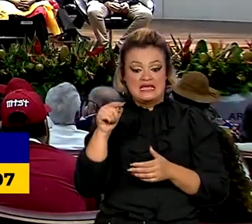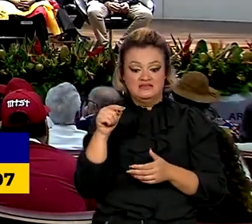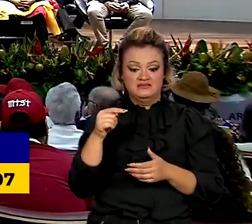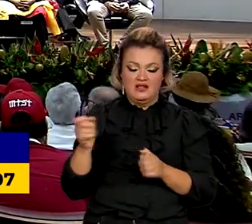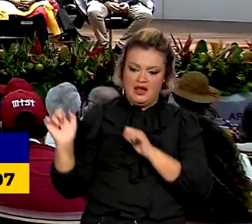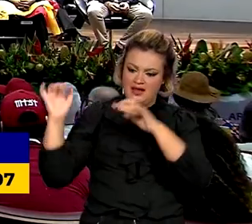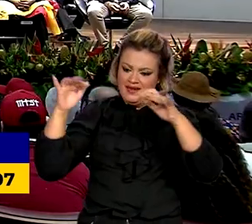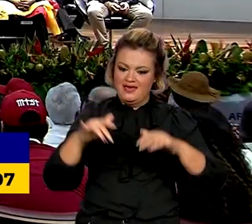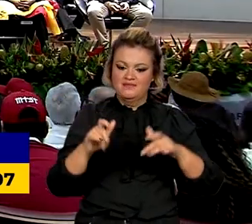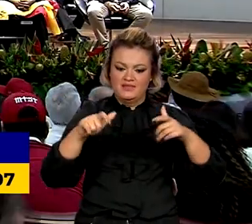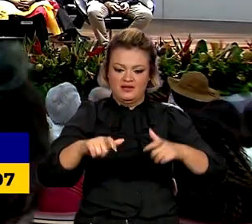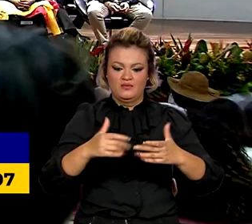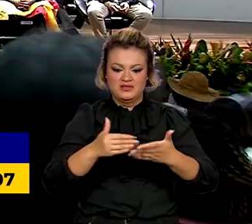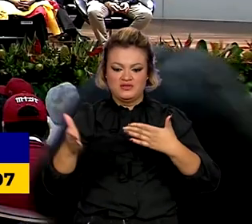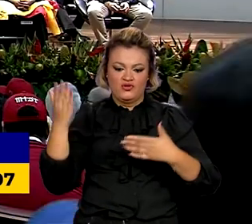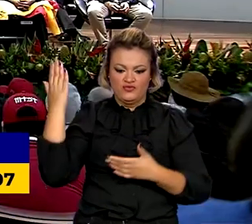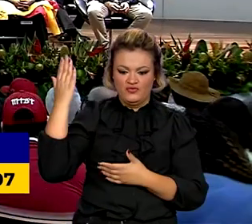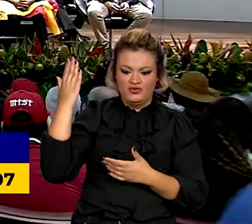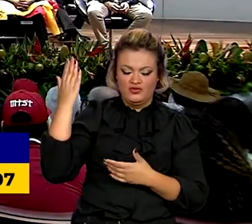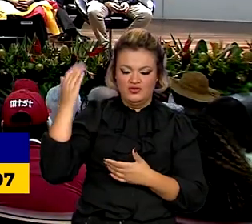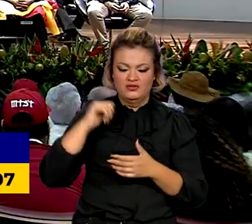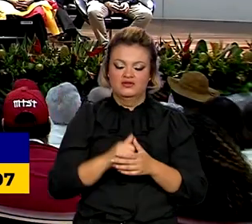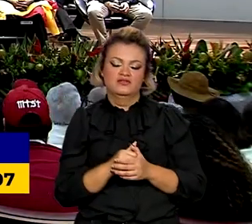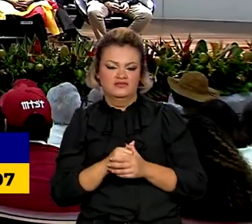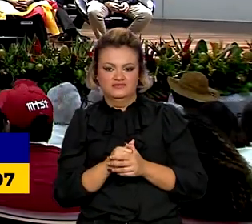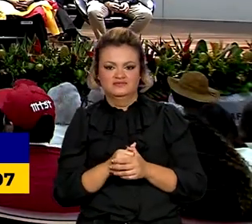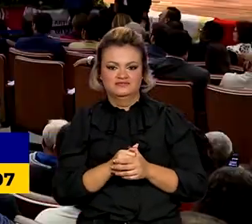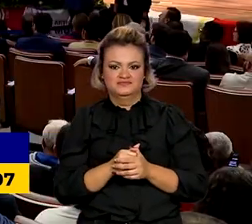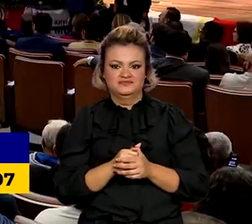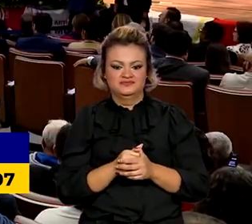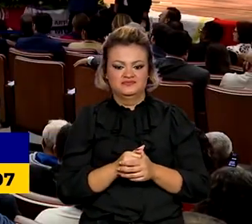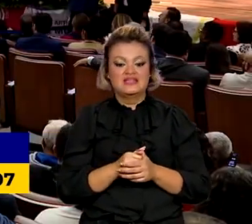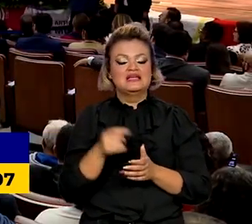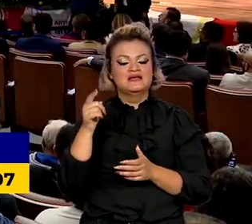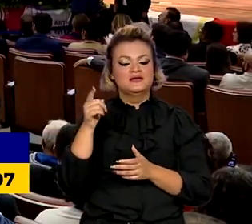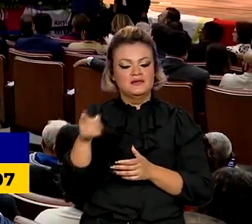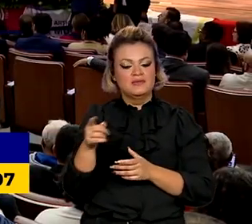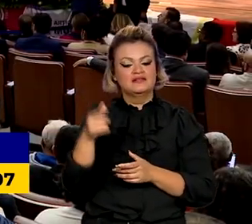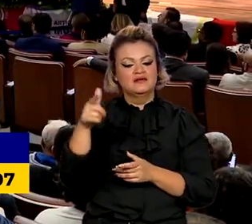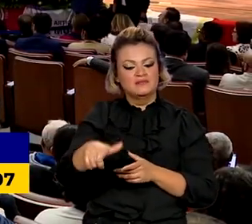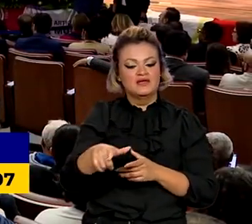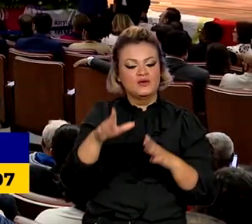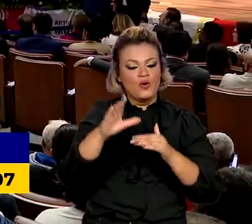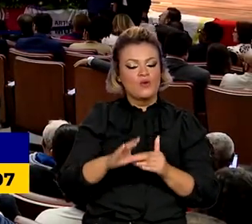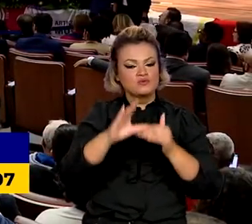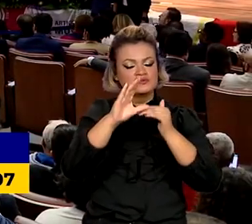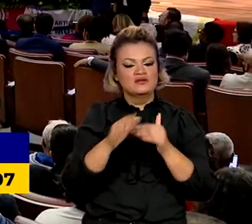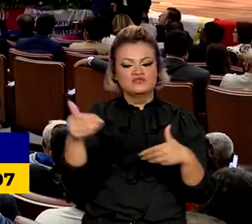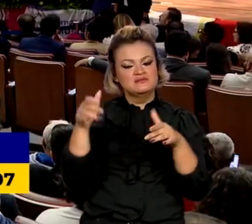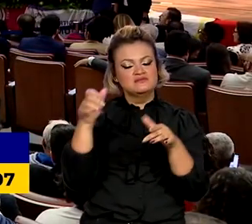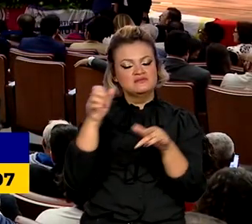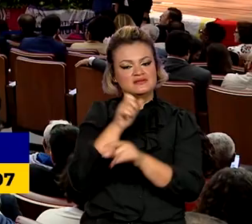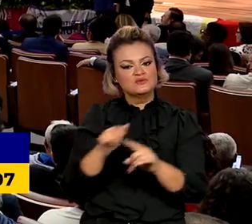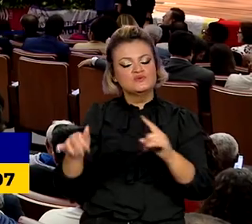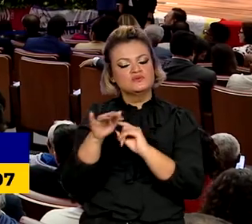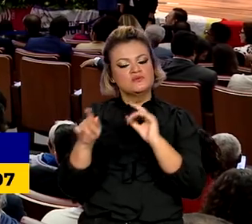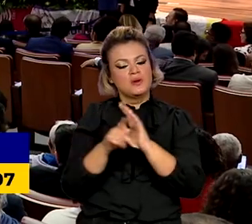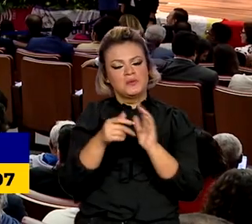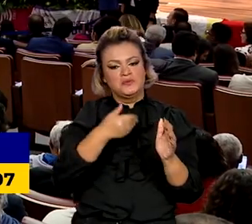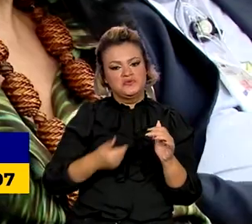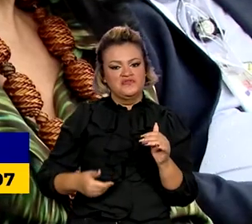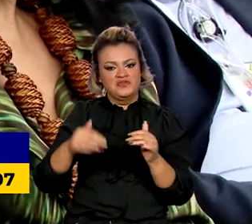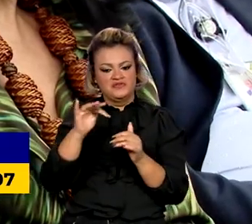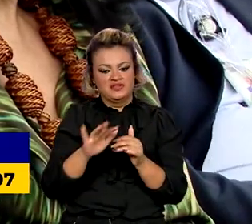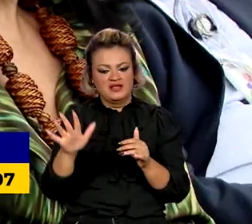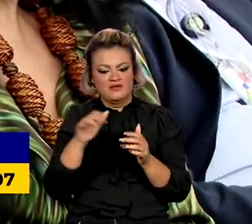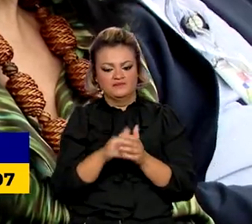à Brasília para o lançamento do Plano Plurianual Participativo e para a instalação do Conselho de Participação Social do governo federal.